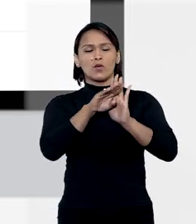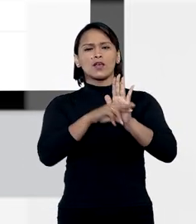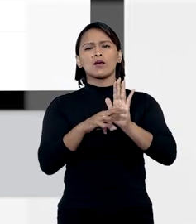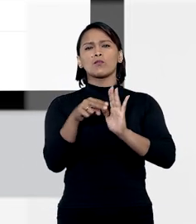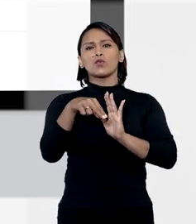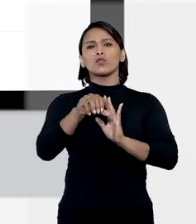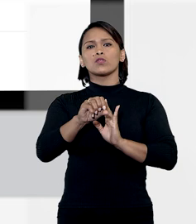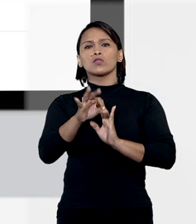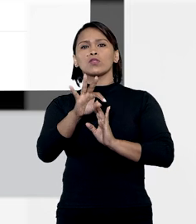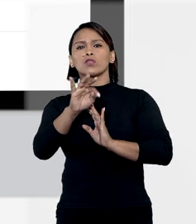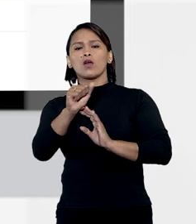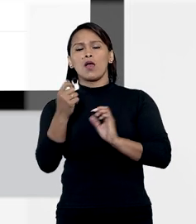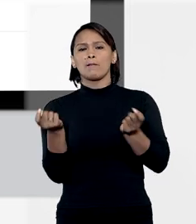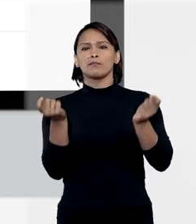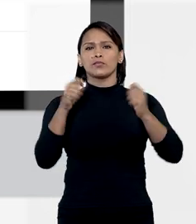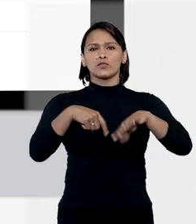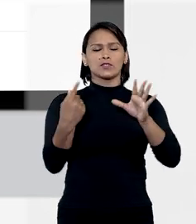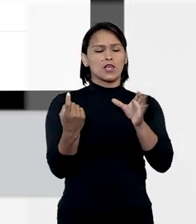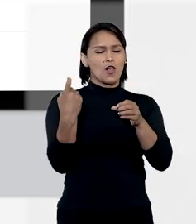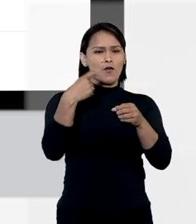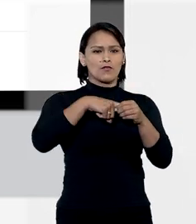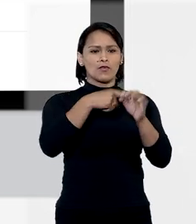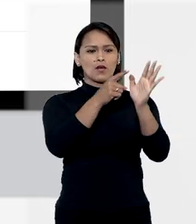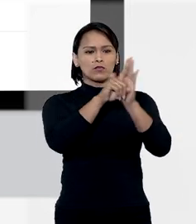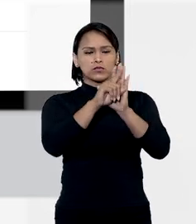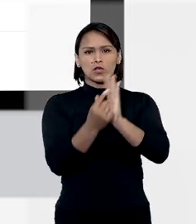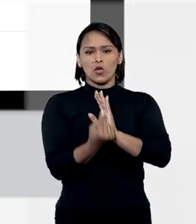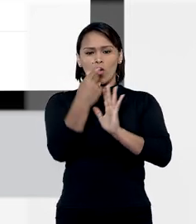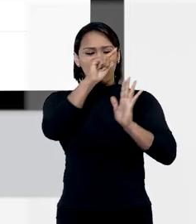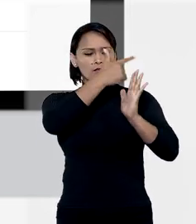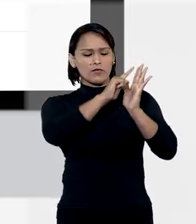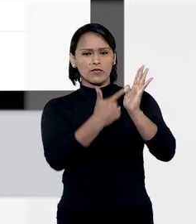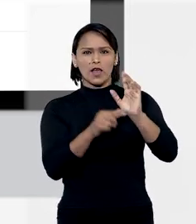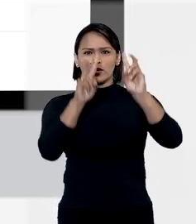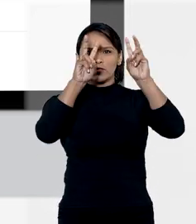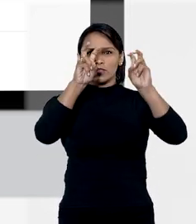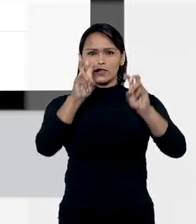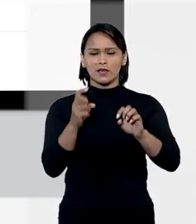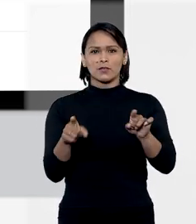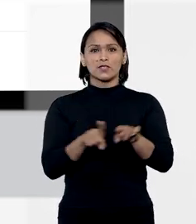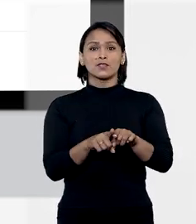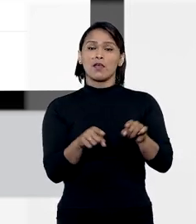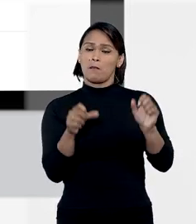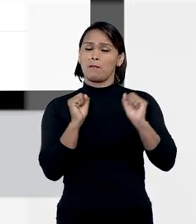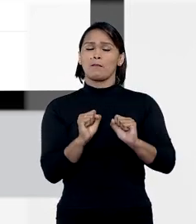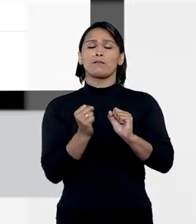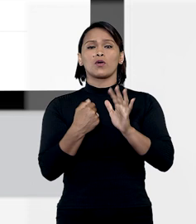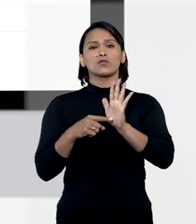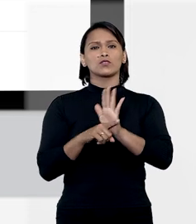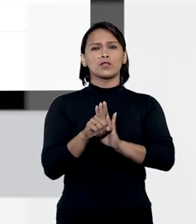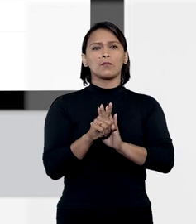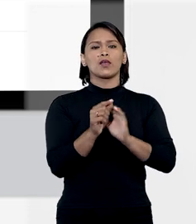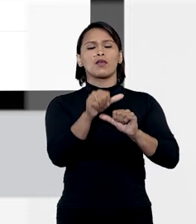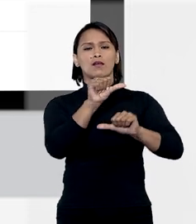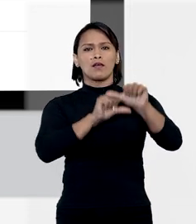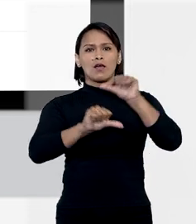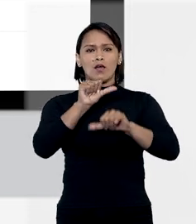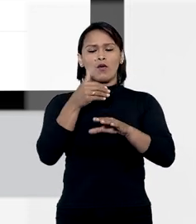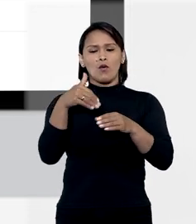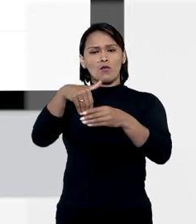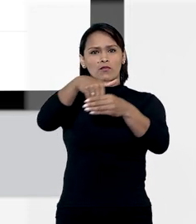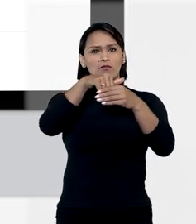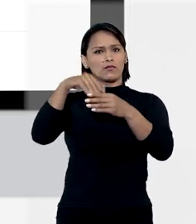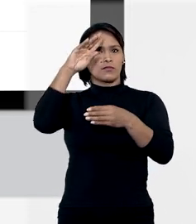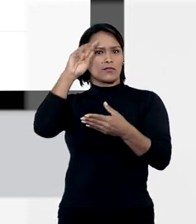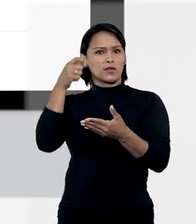Notas permite esse resgate por meio de um índice de assuntos e também pode indicar a existência de alteração no